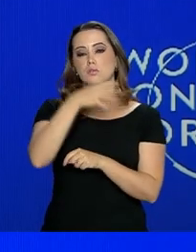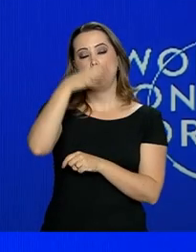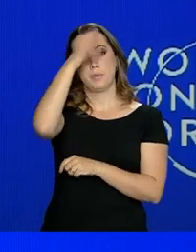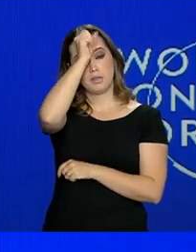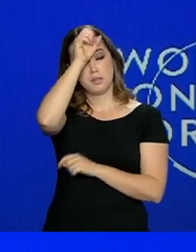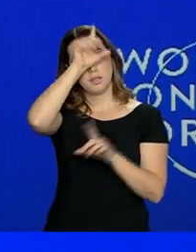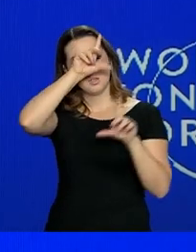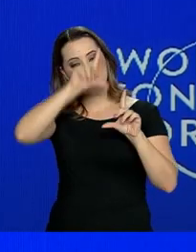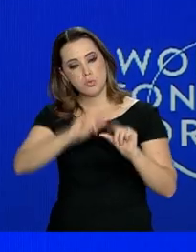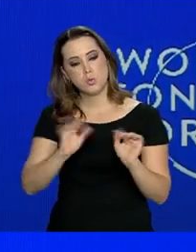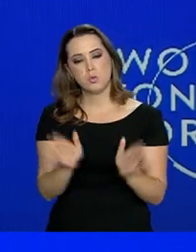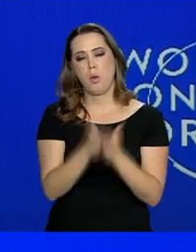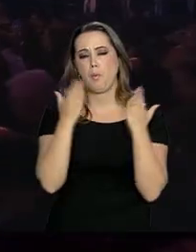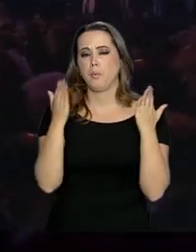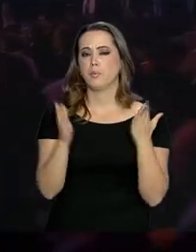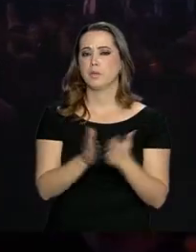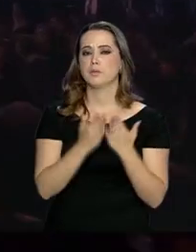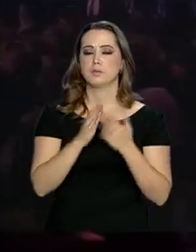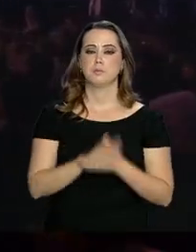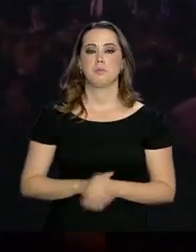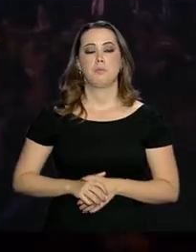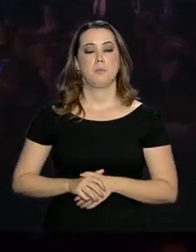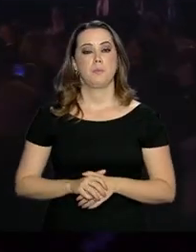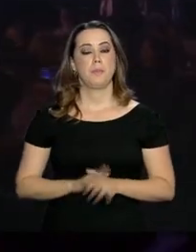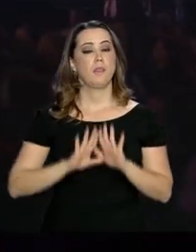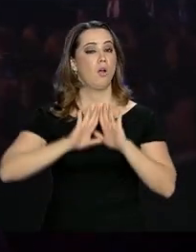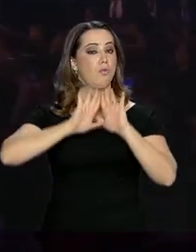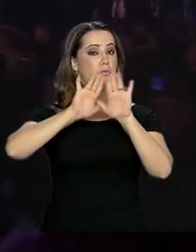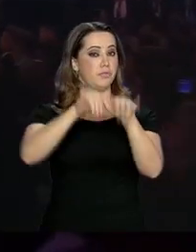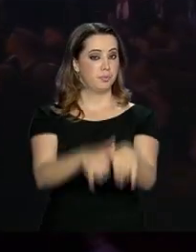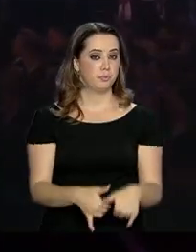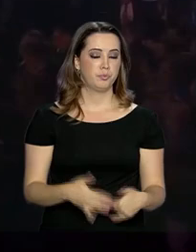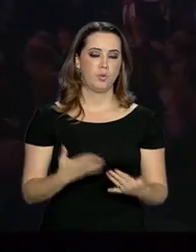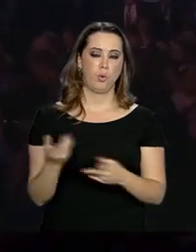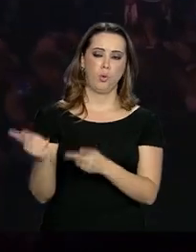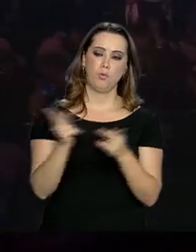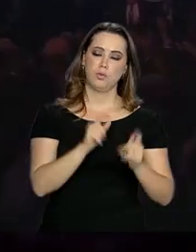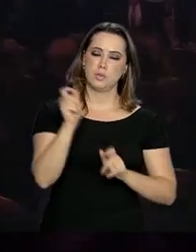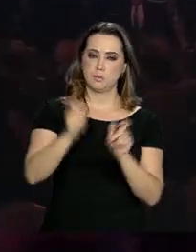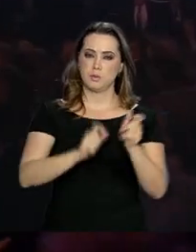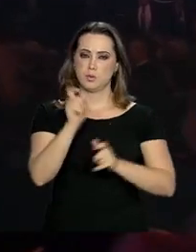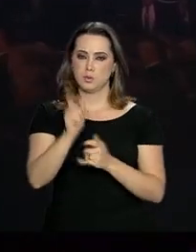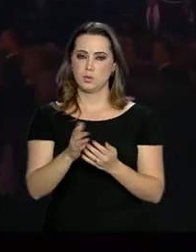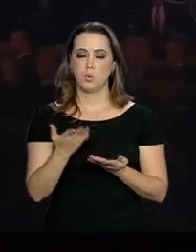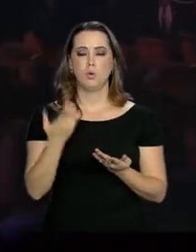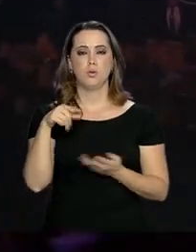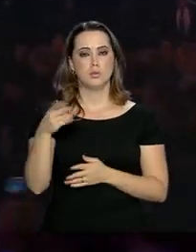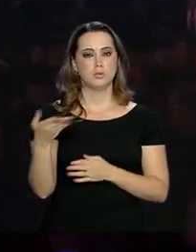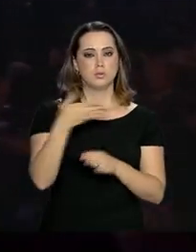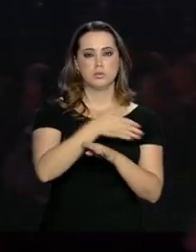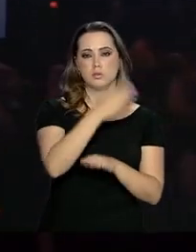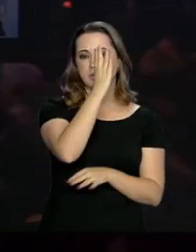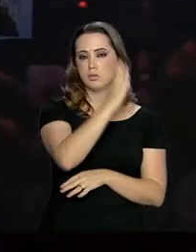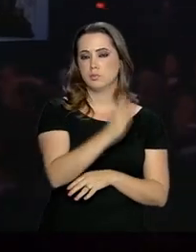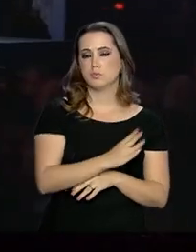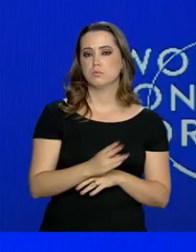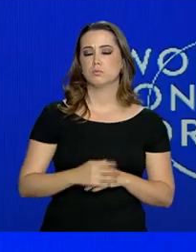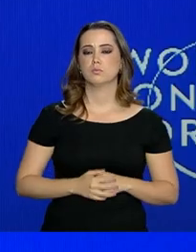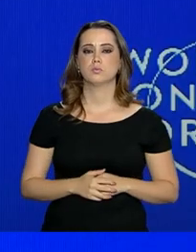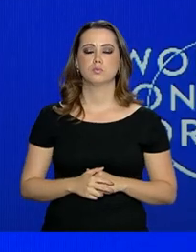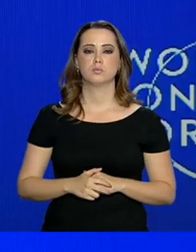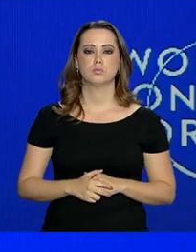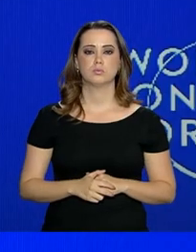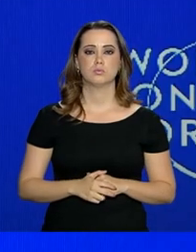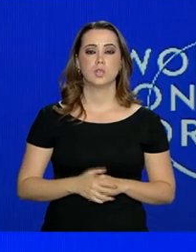reduzir a pobreza e a miséria. Ao final do discurso, Jair Bolsonaro convidou os investidores estrangeiros a fazerem negócios com o Brasil.